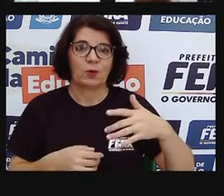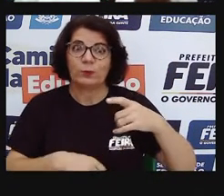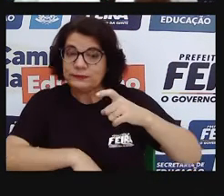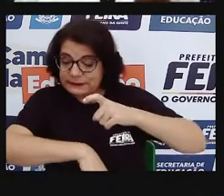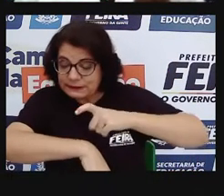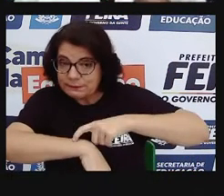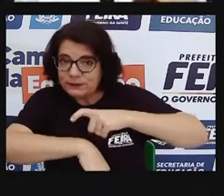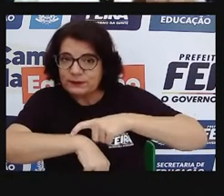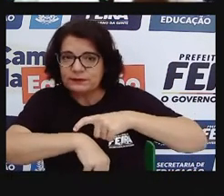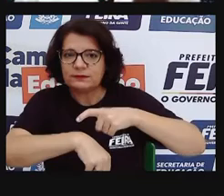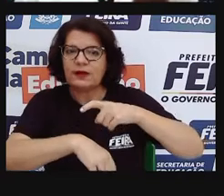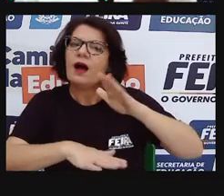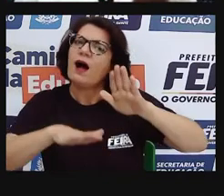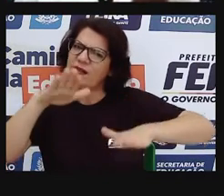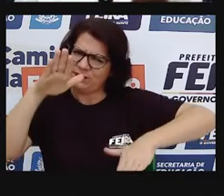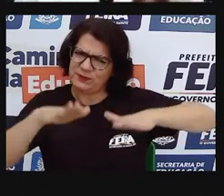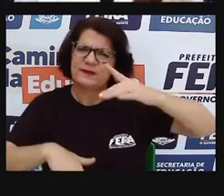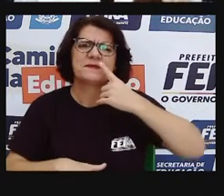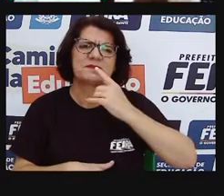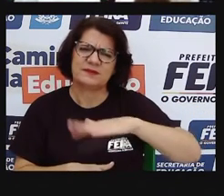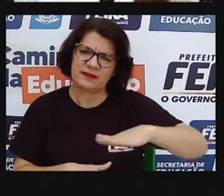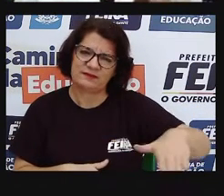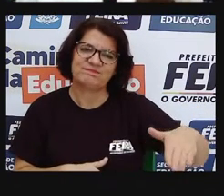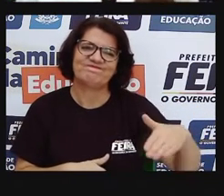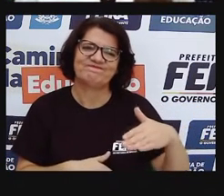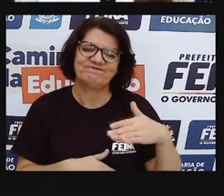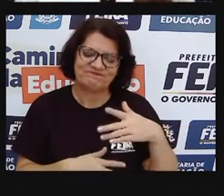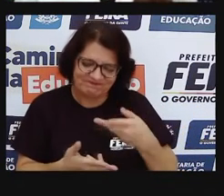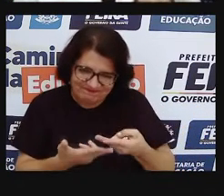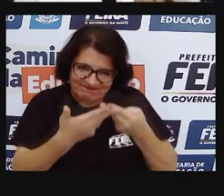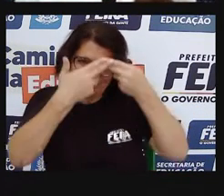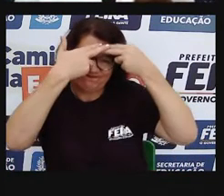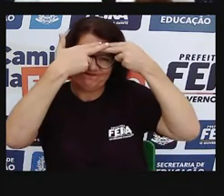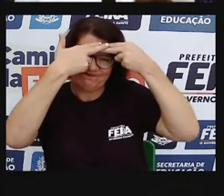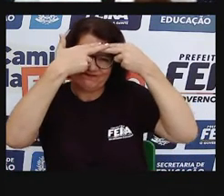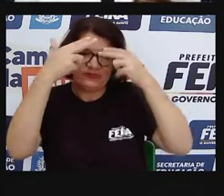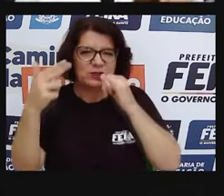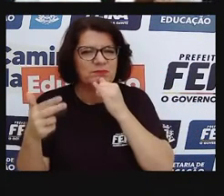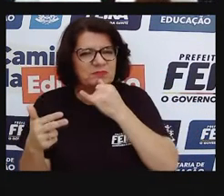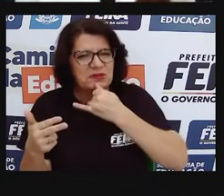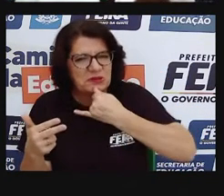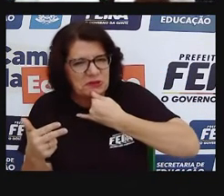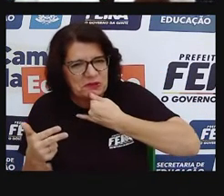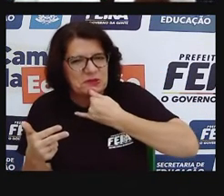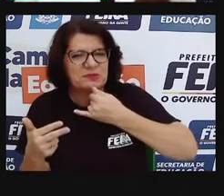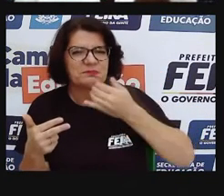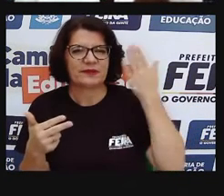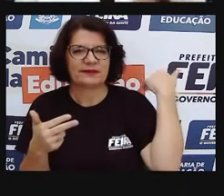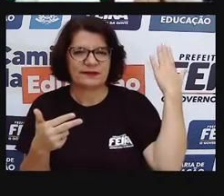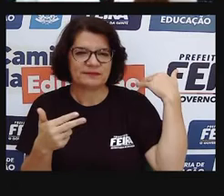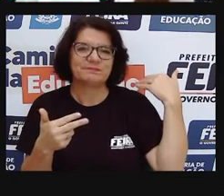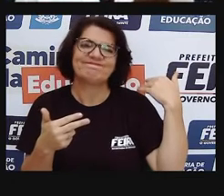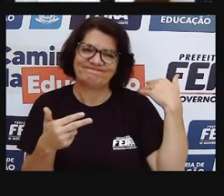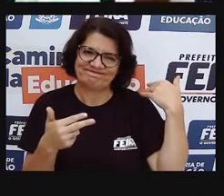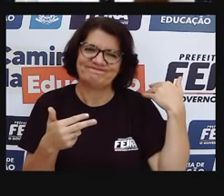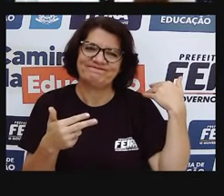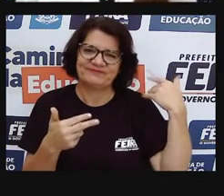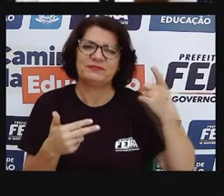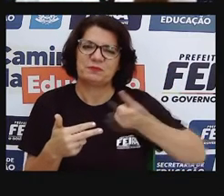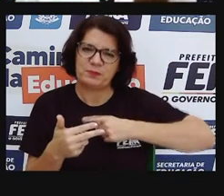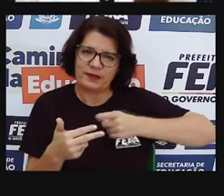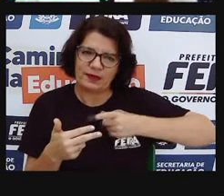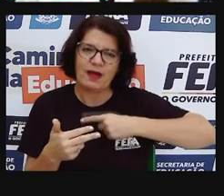recordar, né, tem infâncias muito tristes, nós, professores da EJA, nós sabemos o quanto, né, muitos alunos